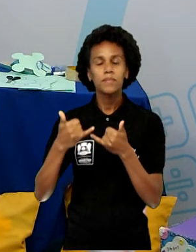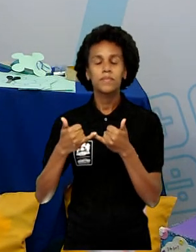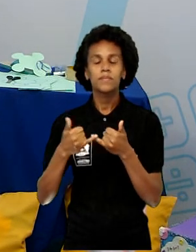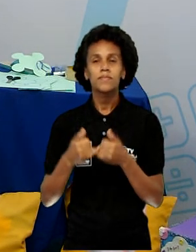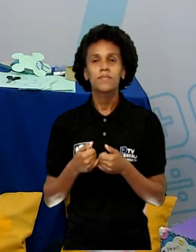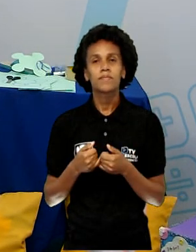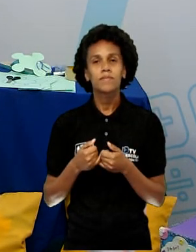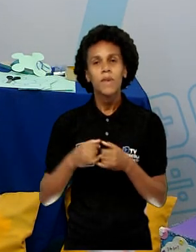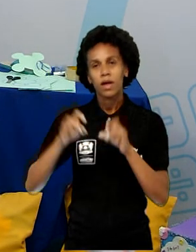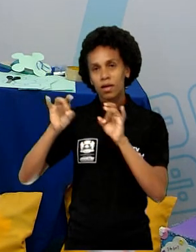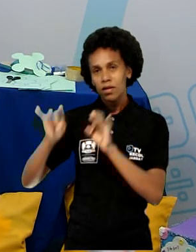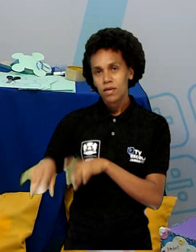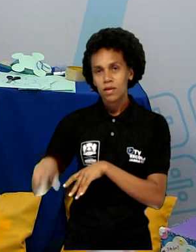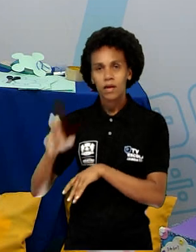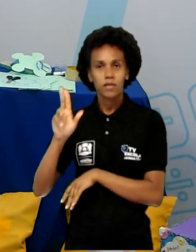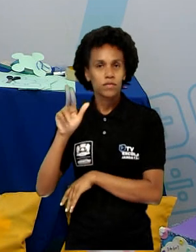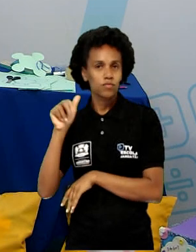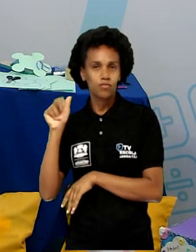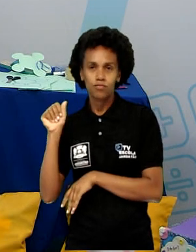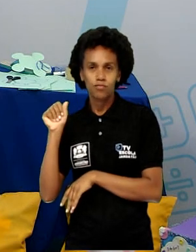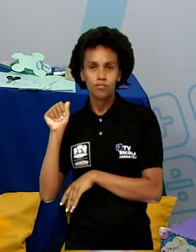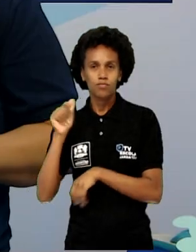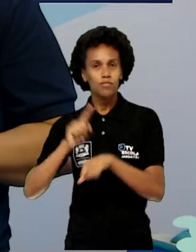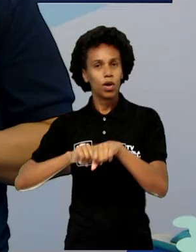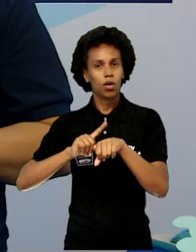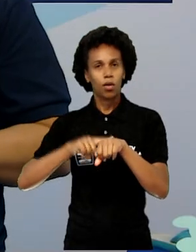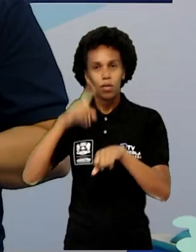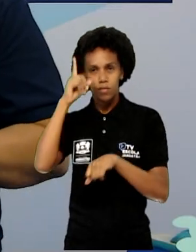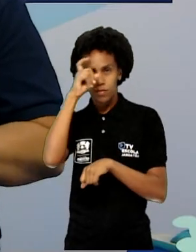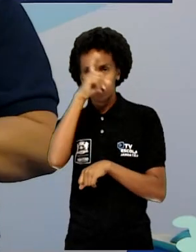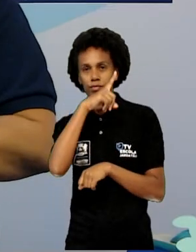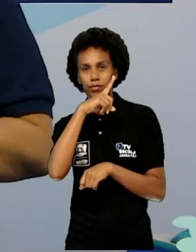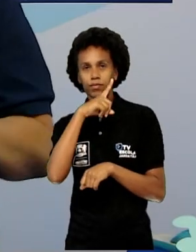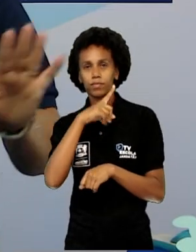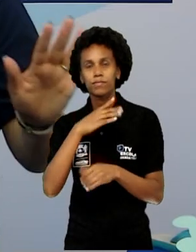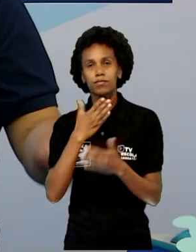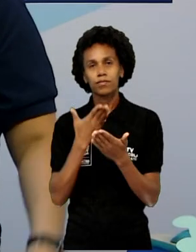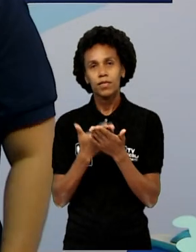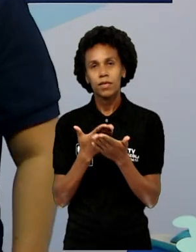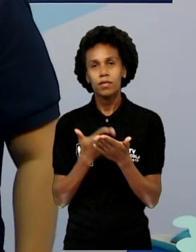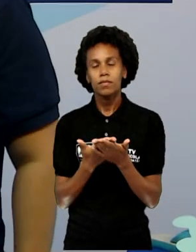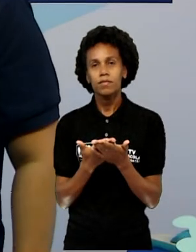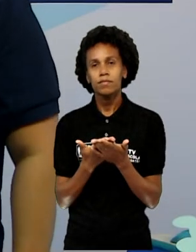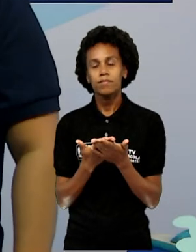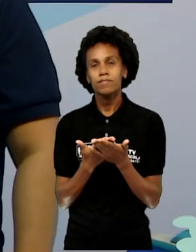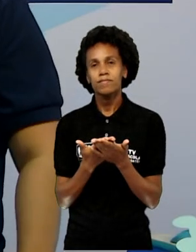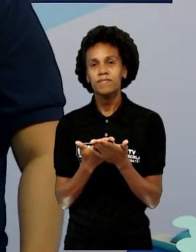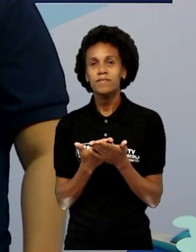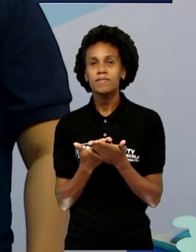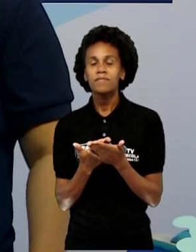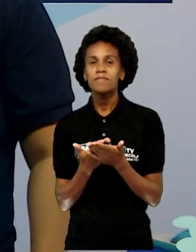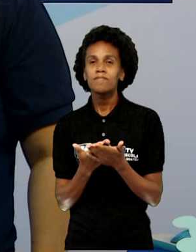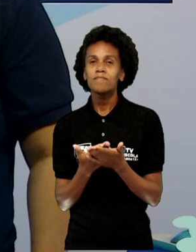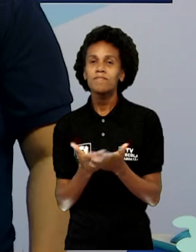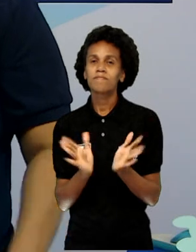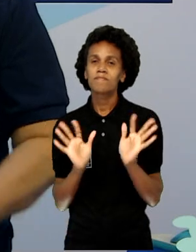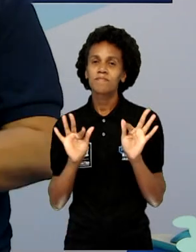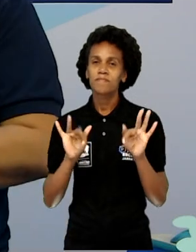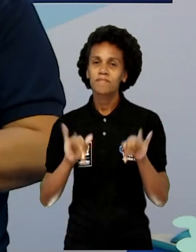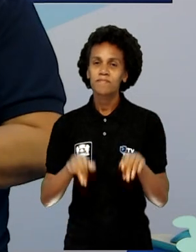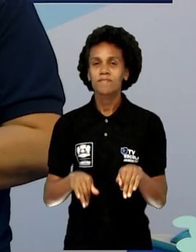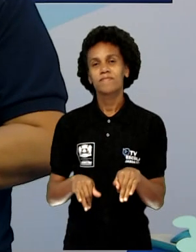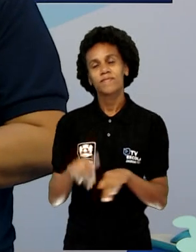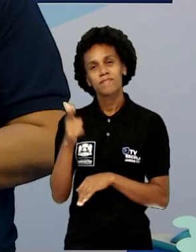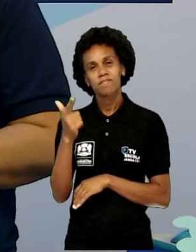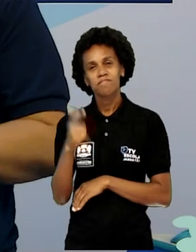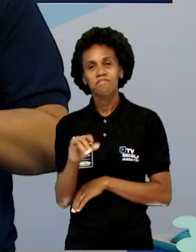nunca desistir em meio às dificuldades. A nossa aula está chegando ao fim. Mais uma vez. Que